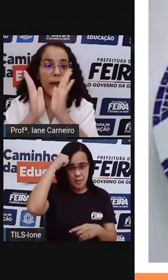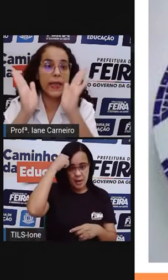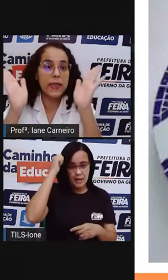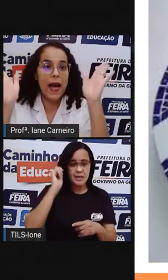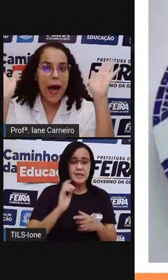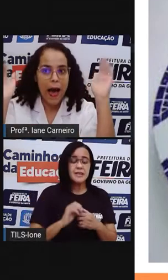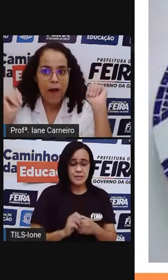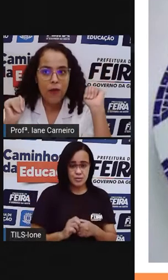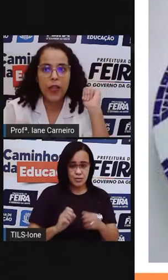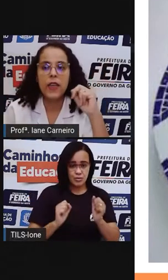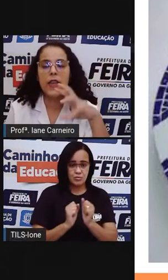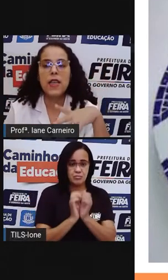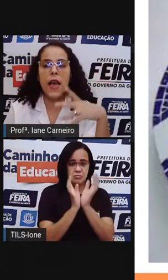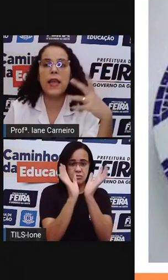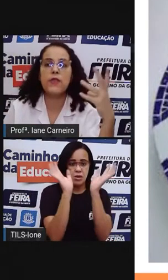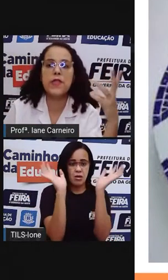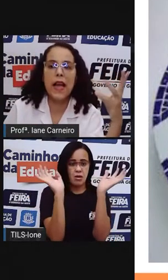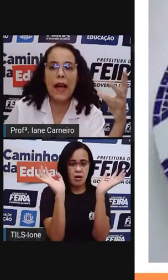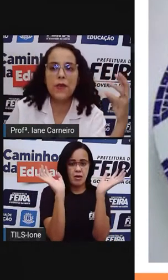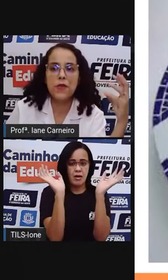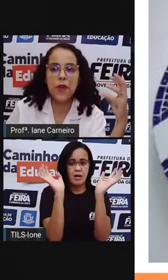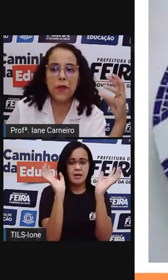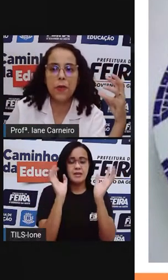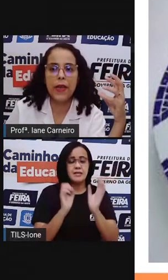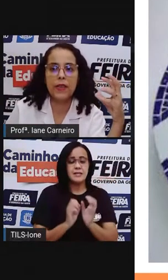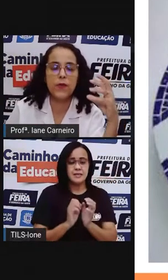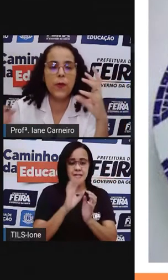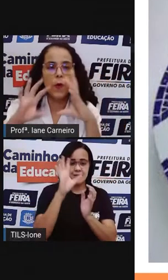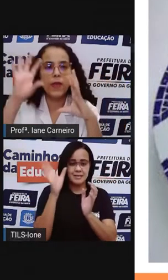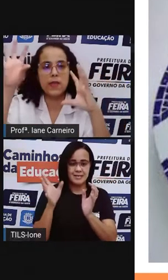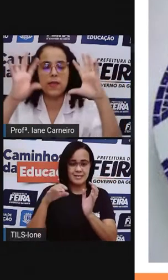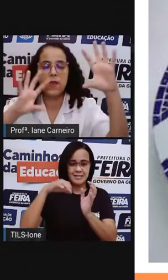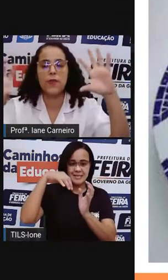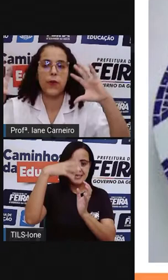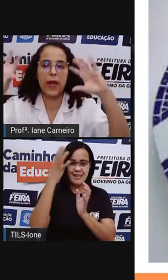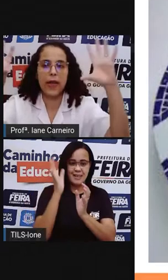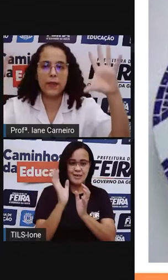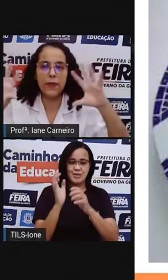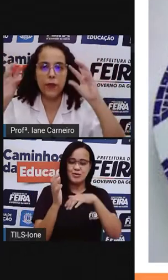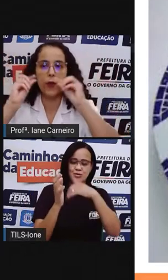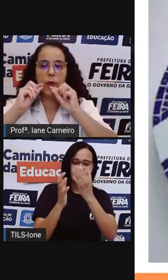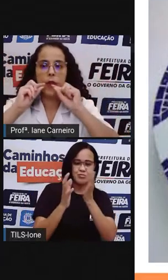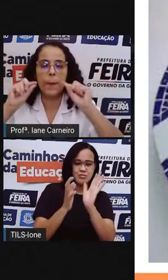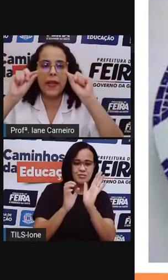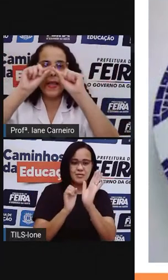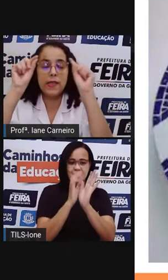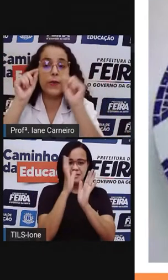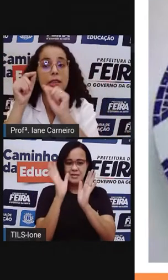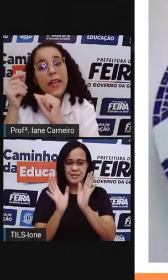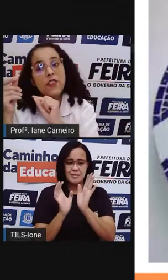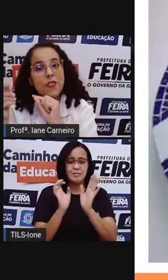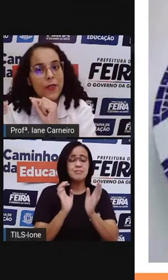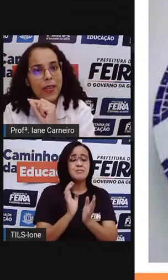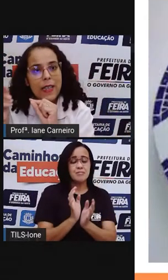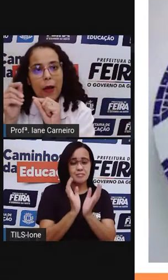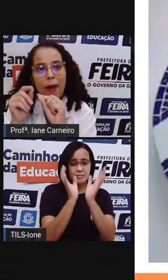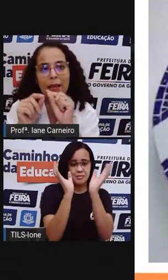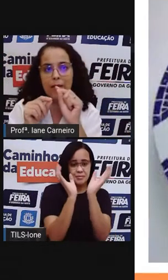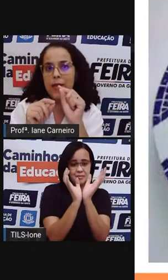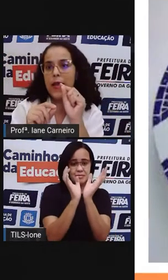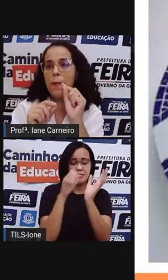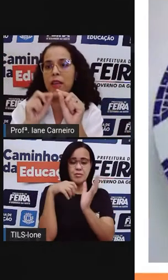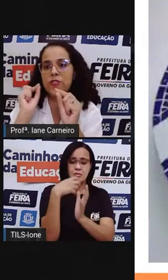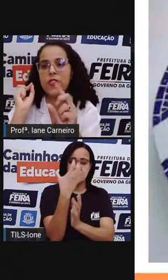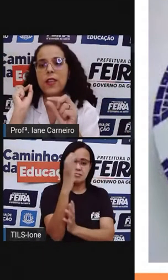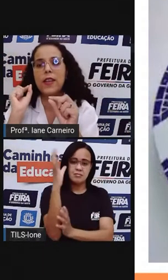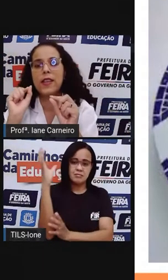a silhueta da árvore, e aí, os galhos, ó, como é, as folhas, foram cada, foram pedacinhos. E aí, a gente vê que não é